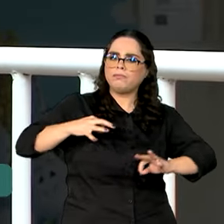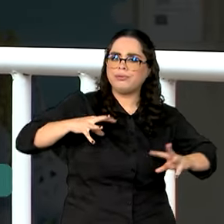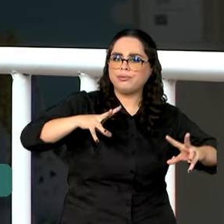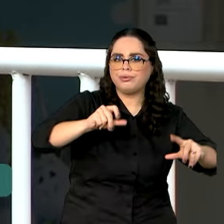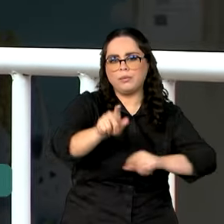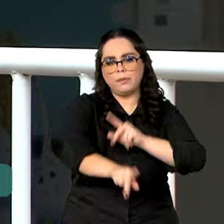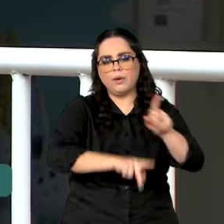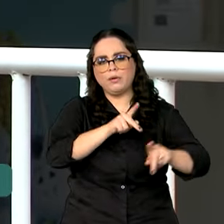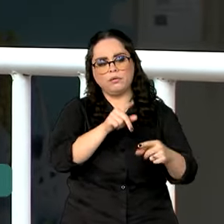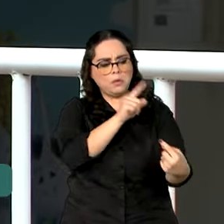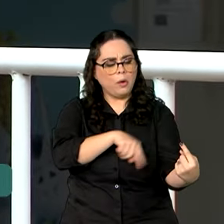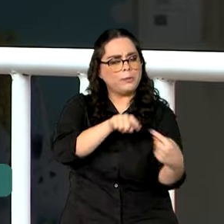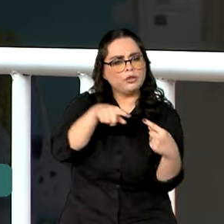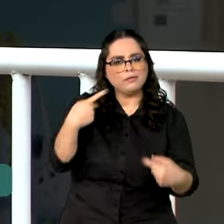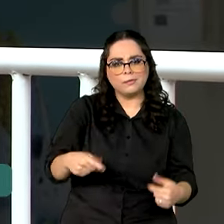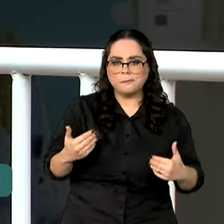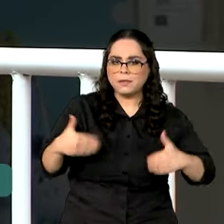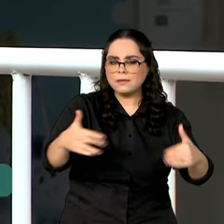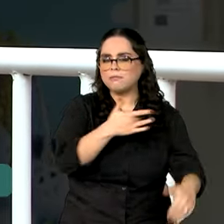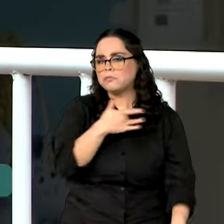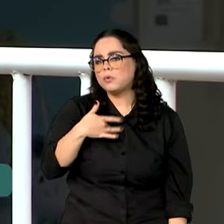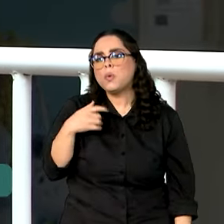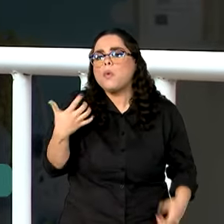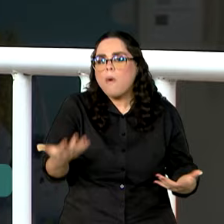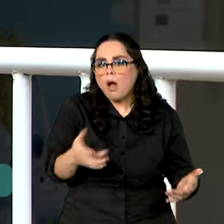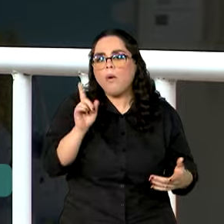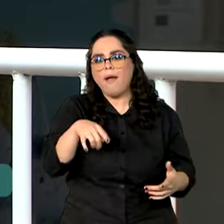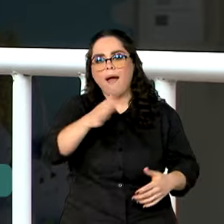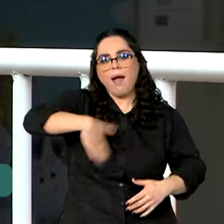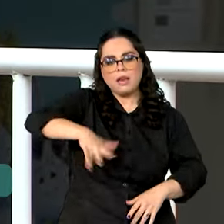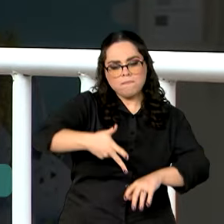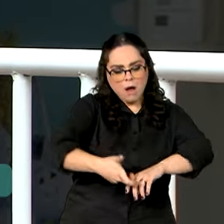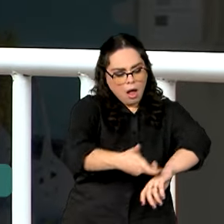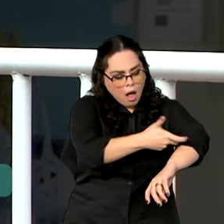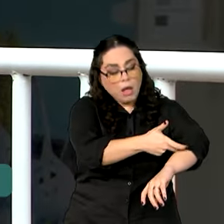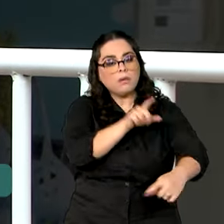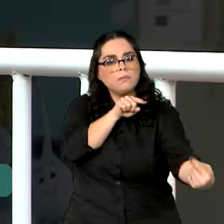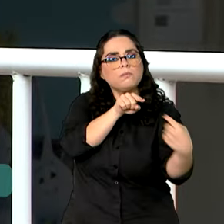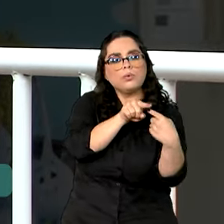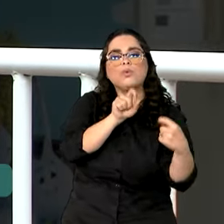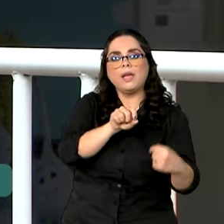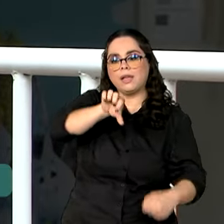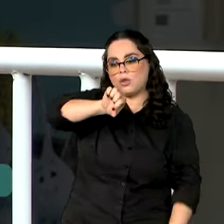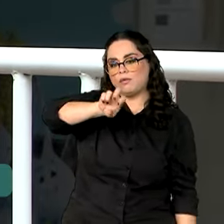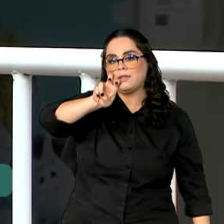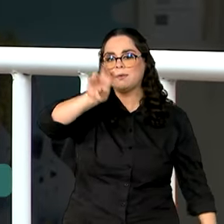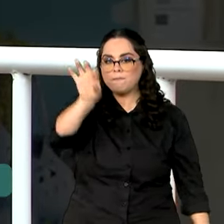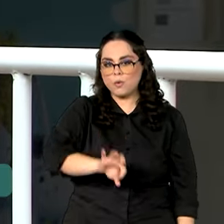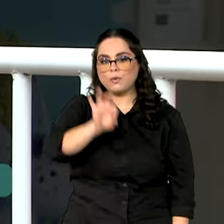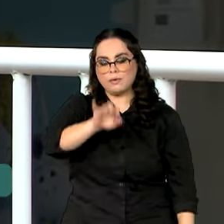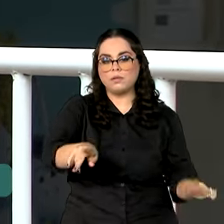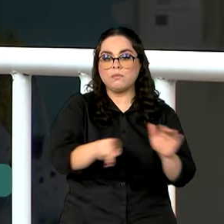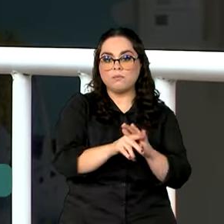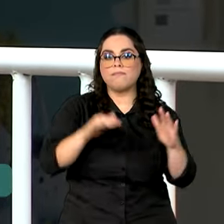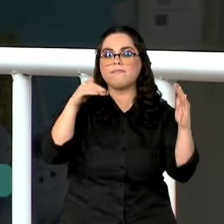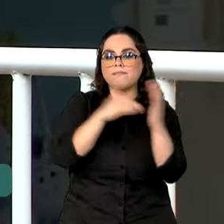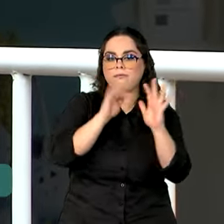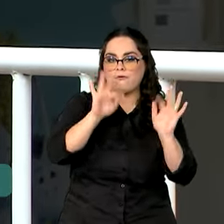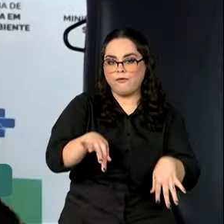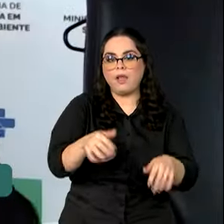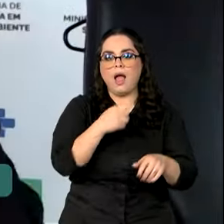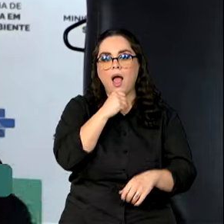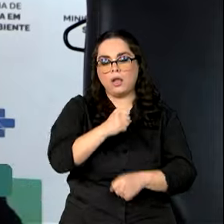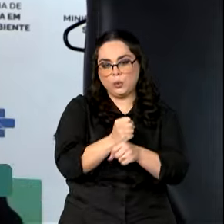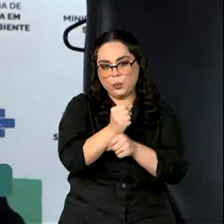meta do Ministério da Saúde é que a cobertura vacinal alcance 95% até o fim deste